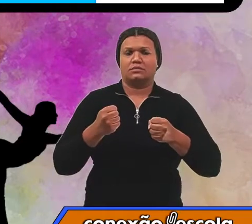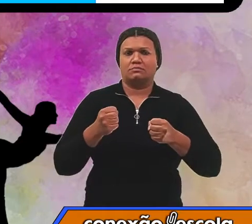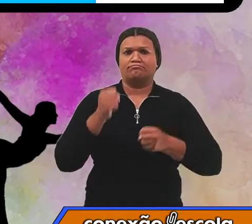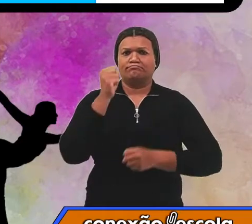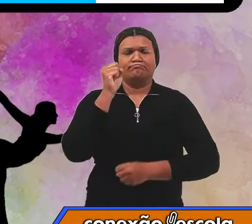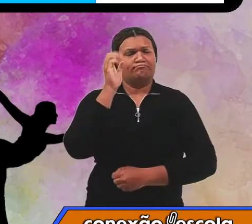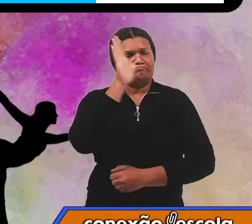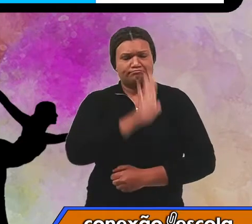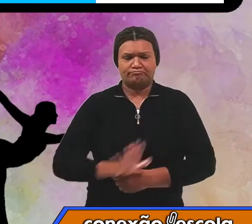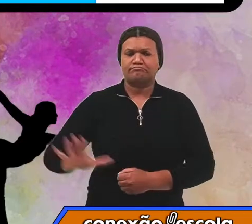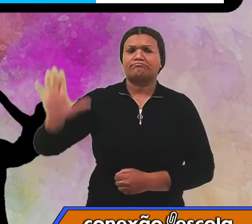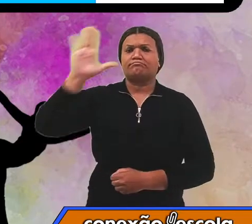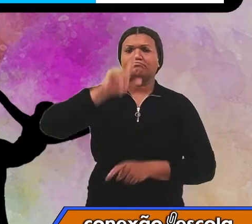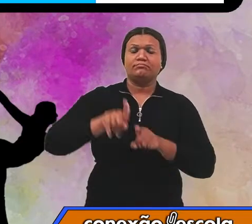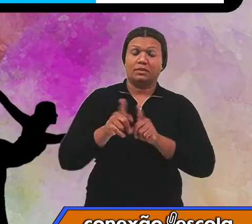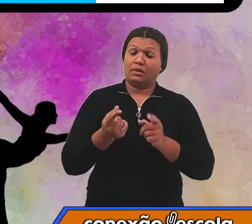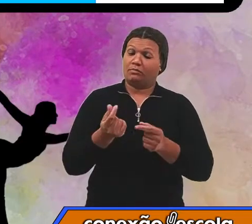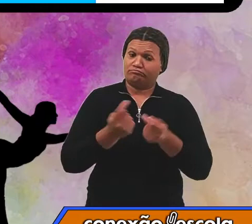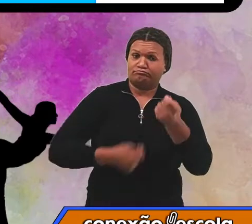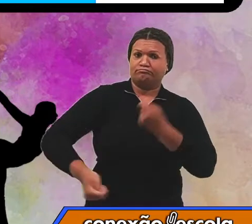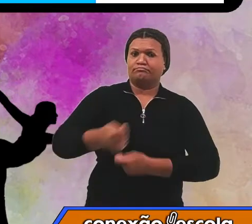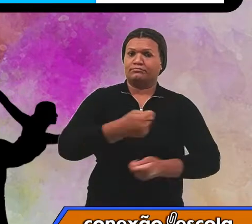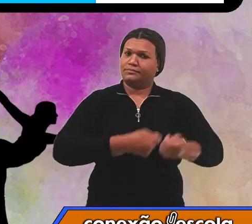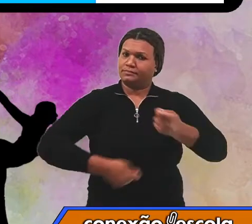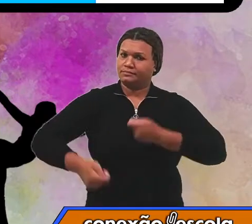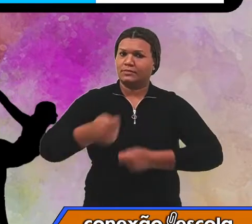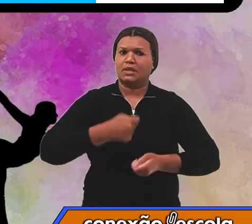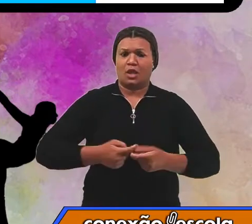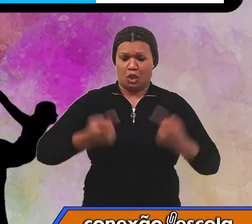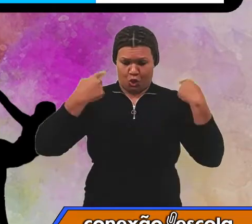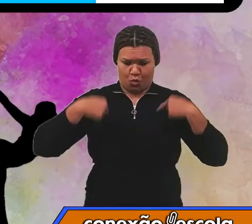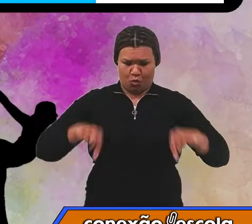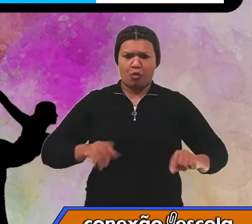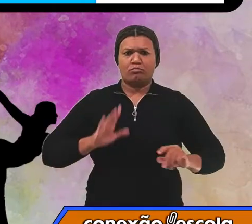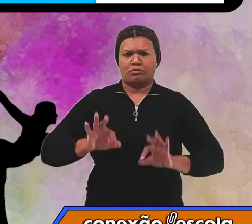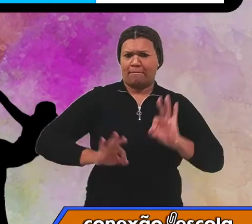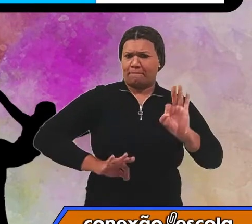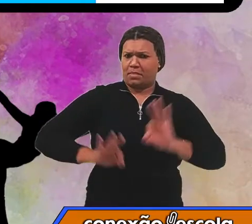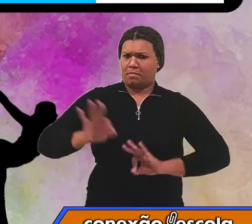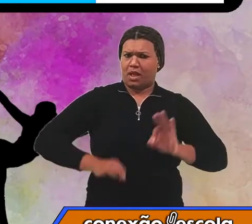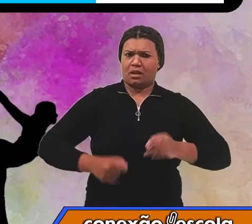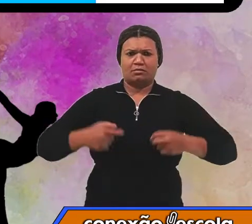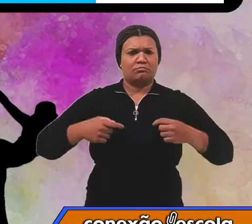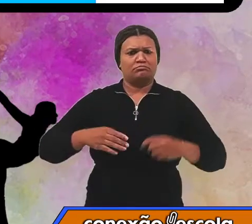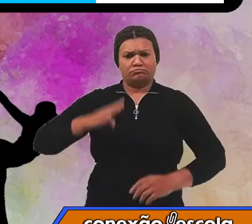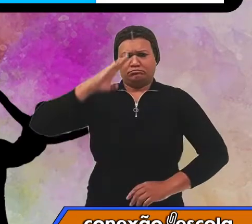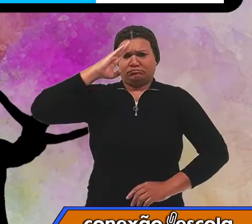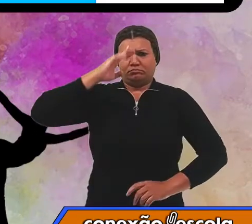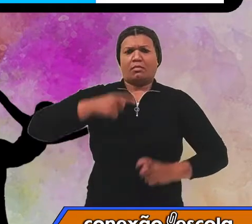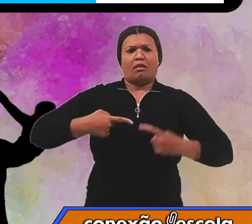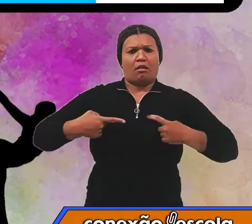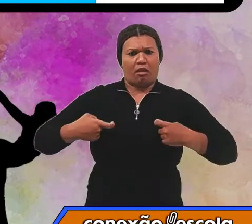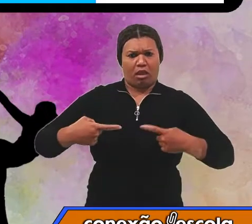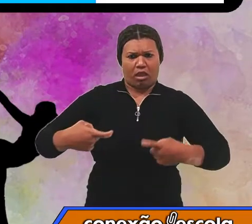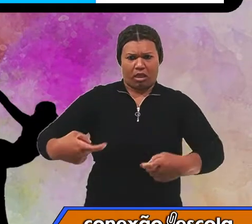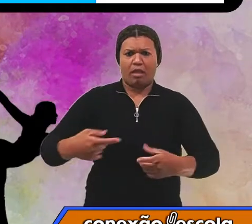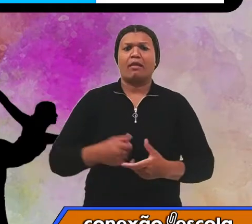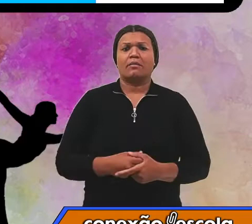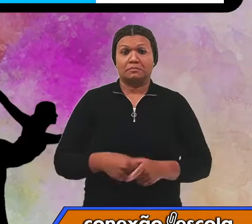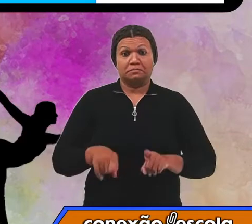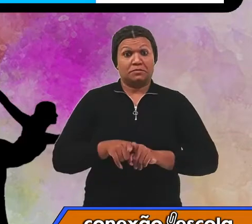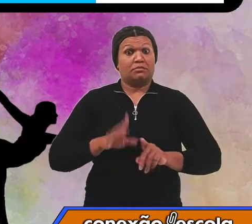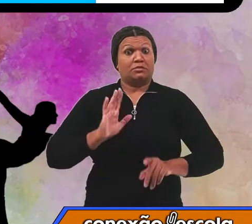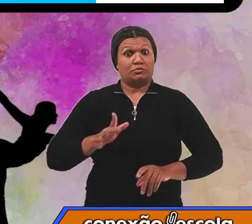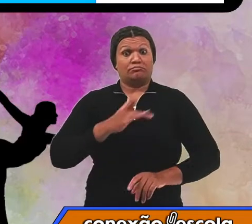corpos preparados para o combate e com mais capacidade de produtividade. O Brasil